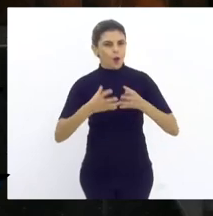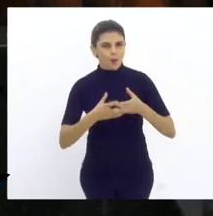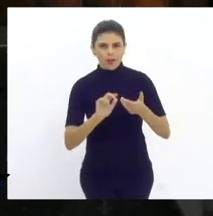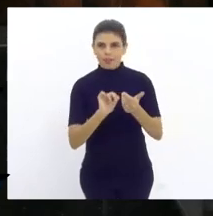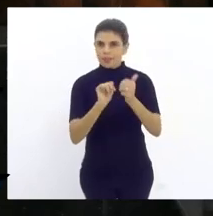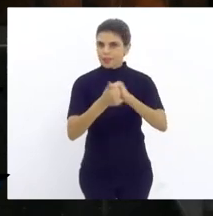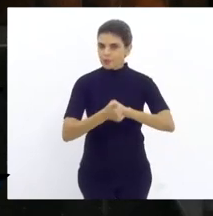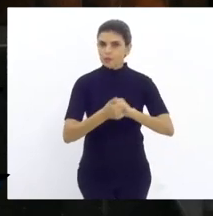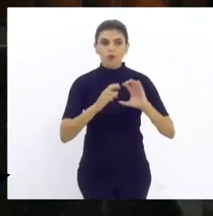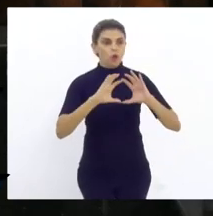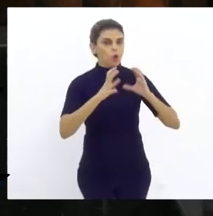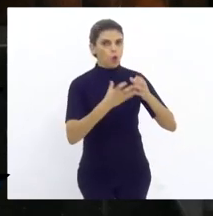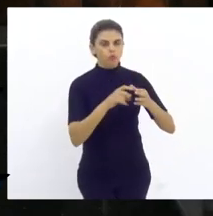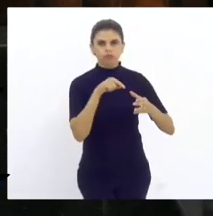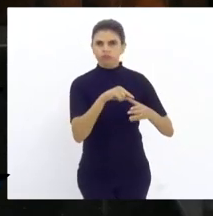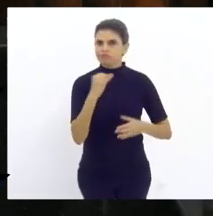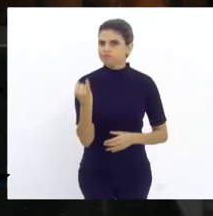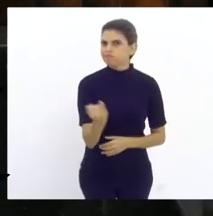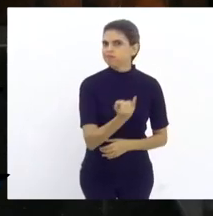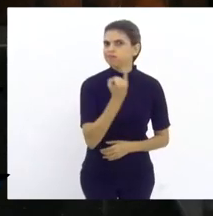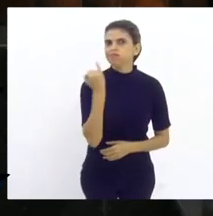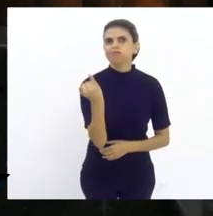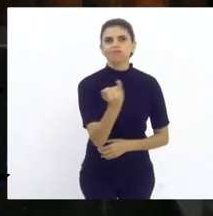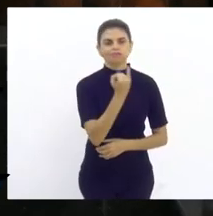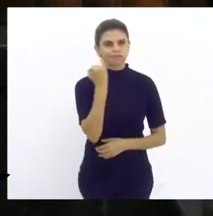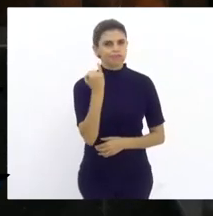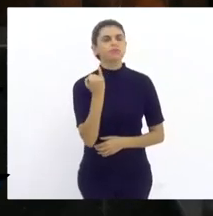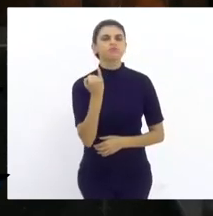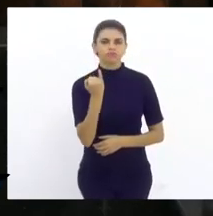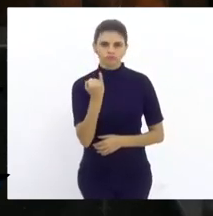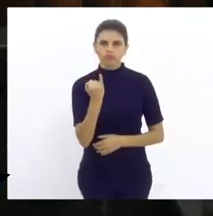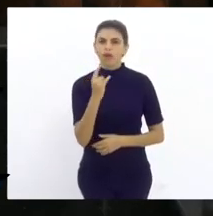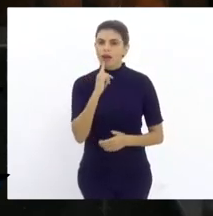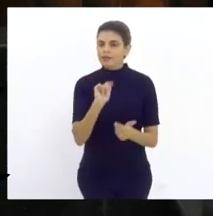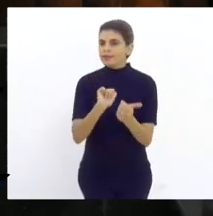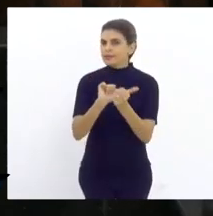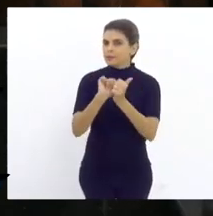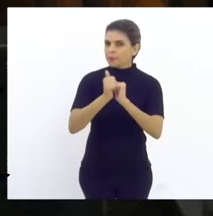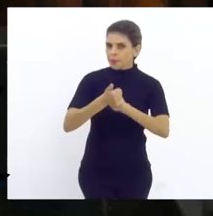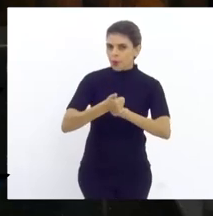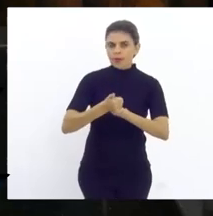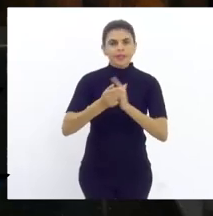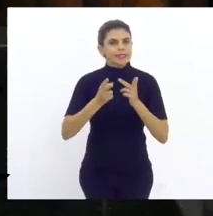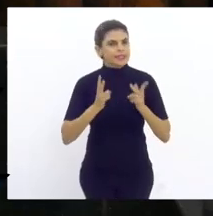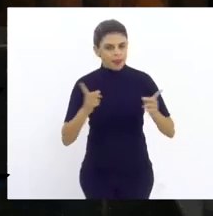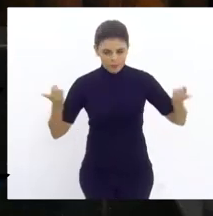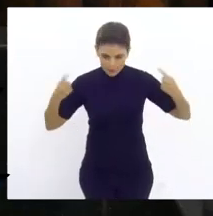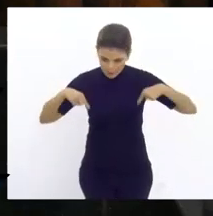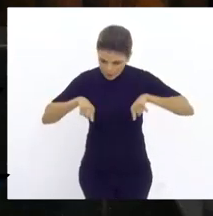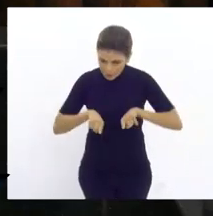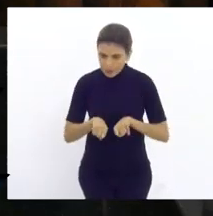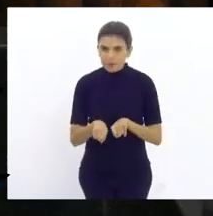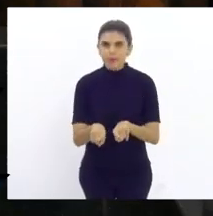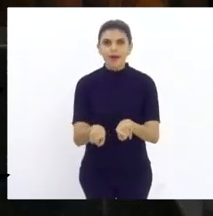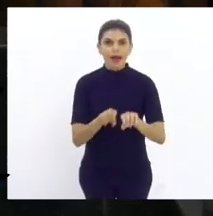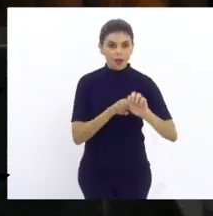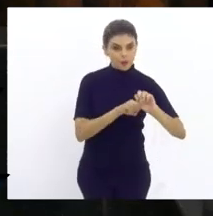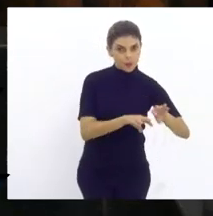uma comissão que é de muita importância, né? Costumo dizer que o esporte, ele caminha ao lado da educação,